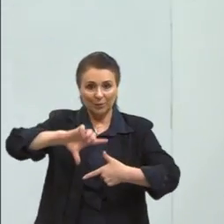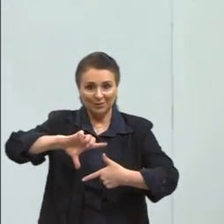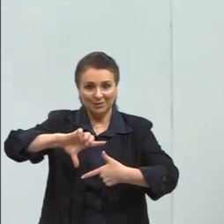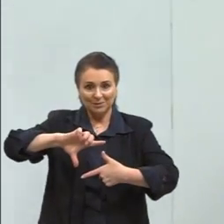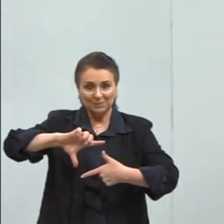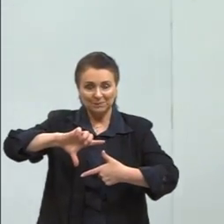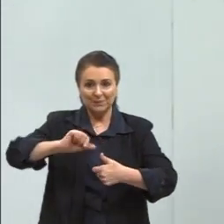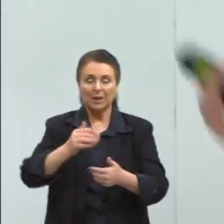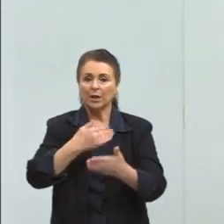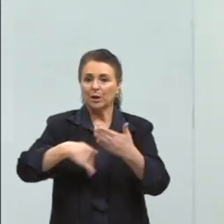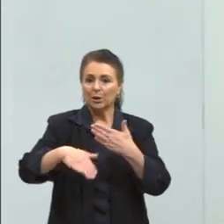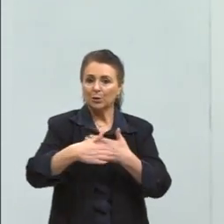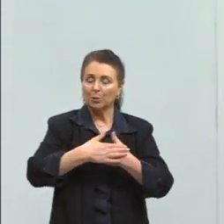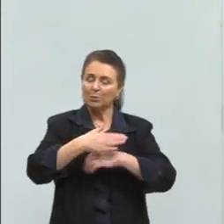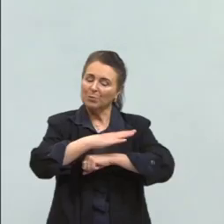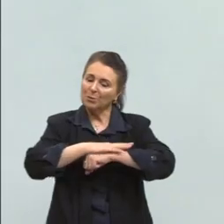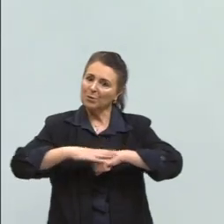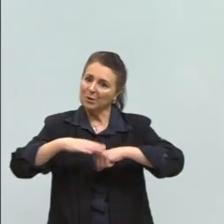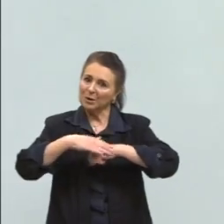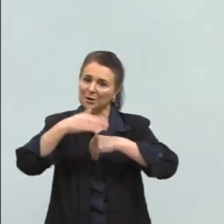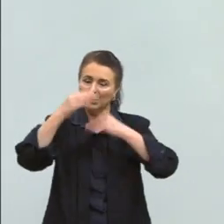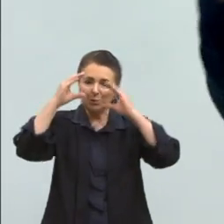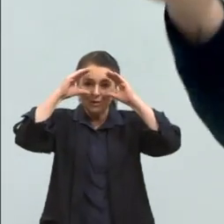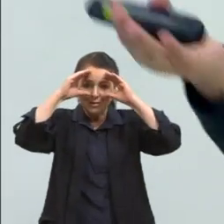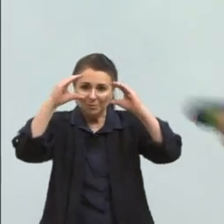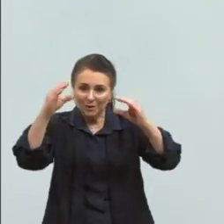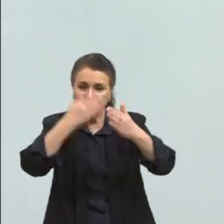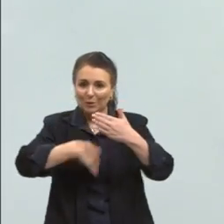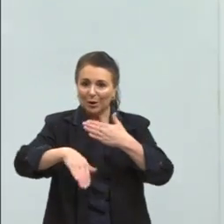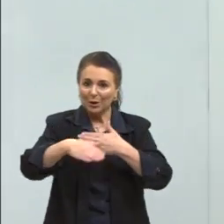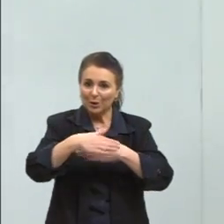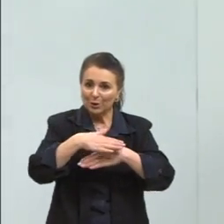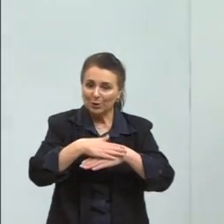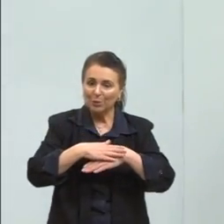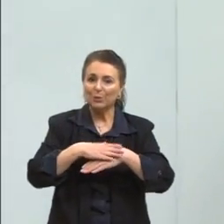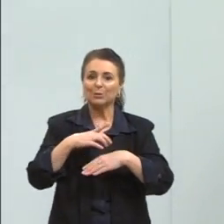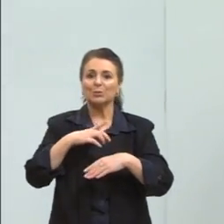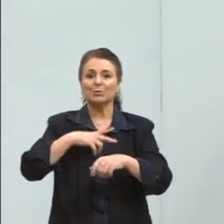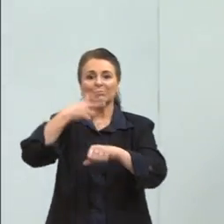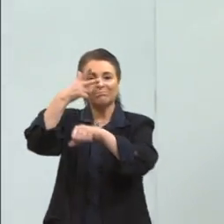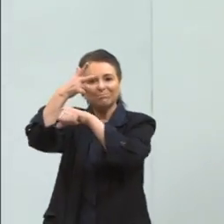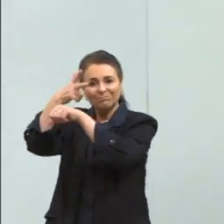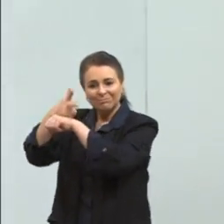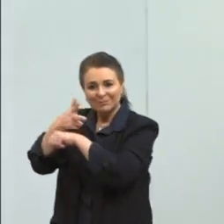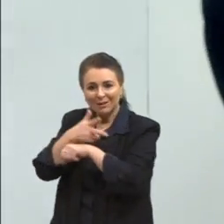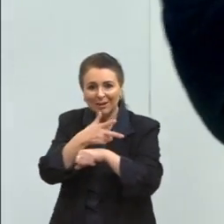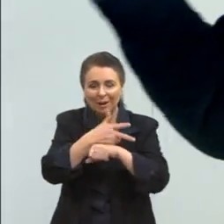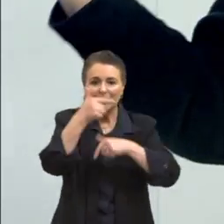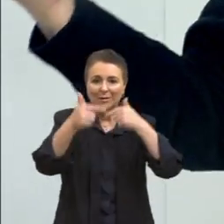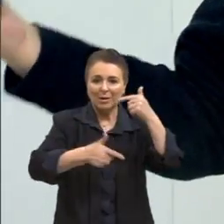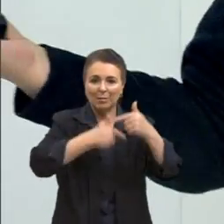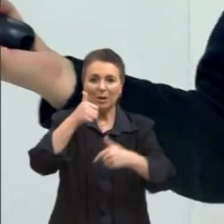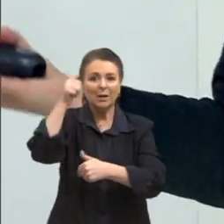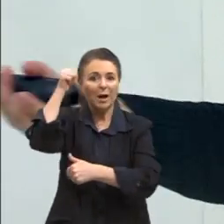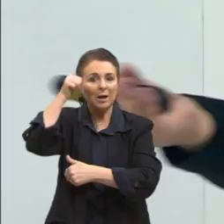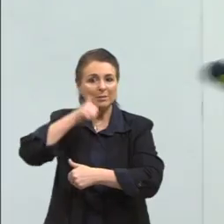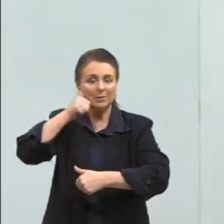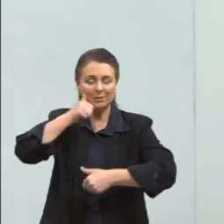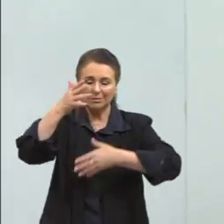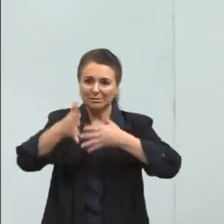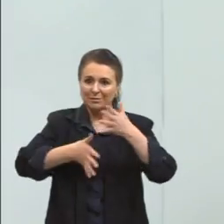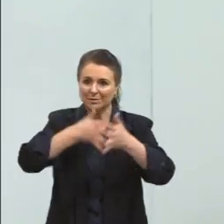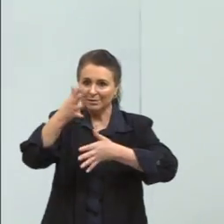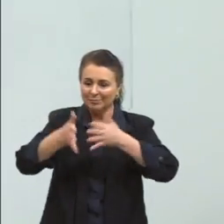E todo o meu afeto e respeito, né? A todos os nossos queridos câmeras, os nossos funcionários, as gurias que estão sempre ali fazendo